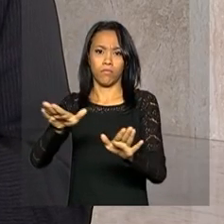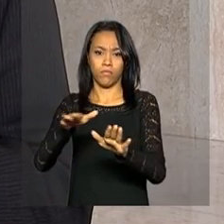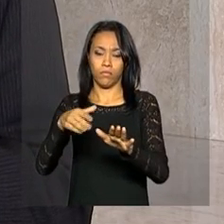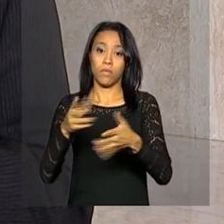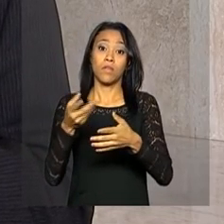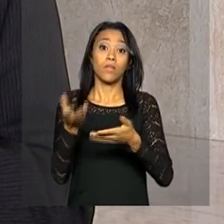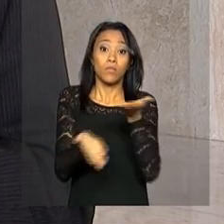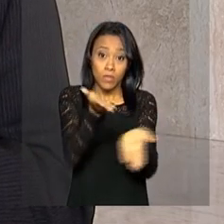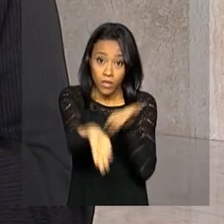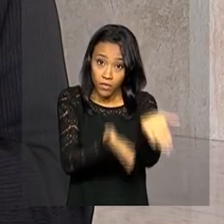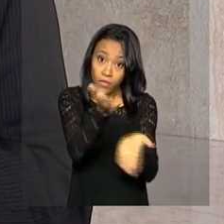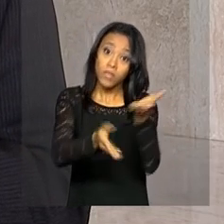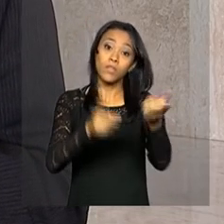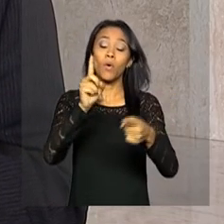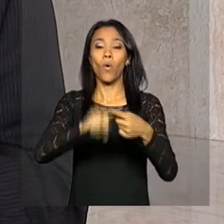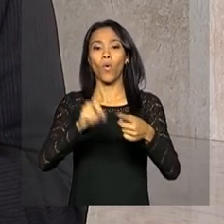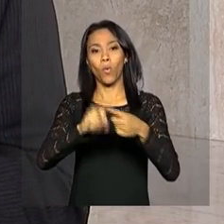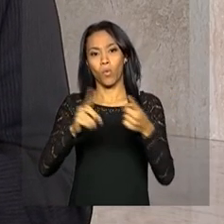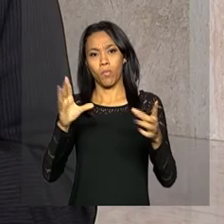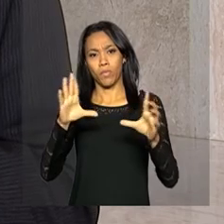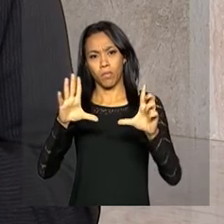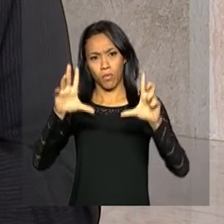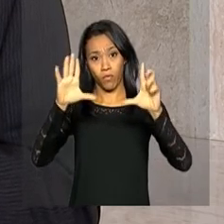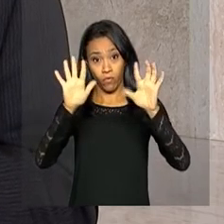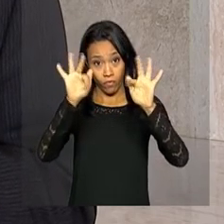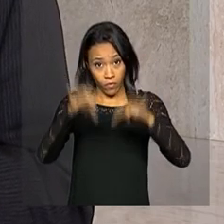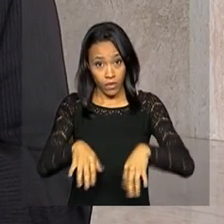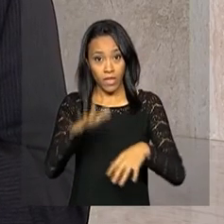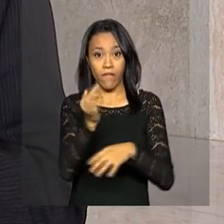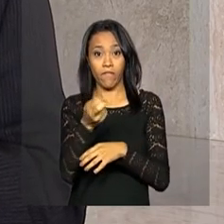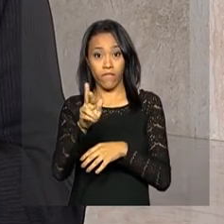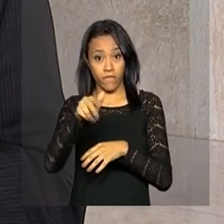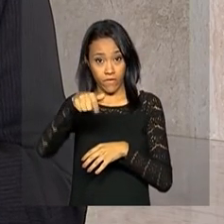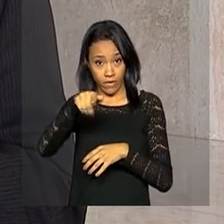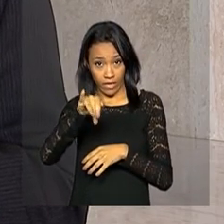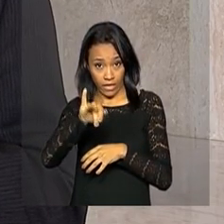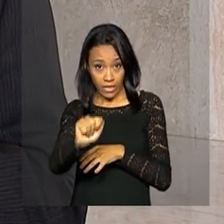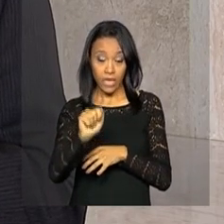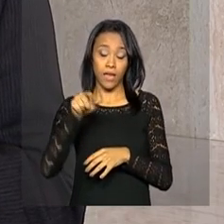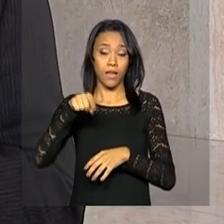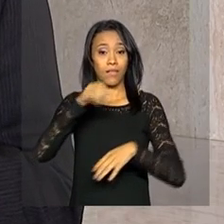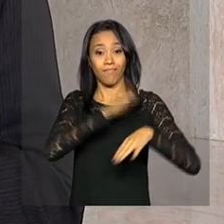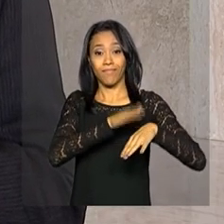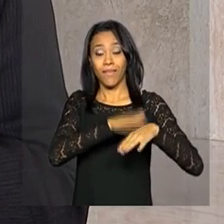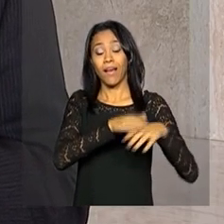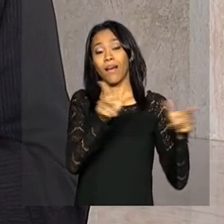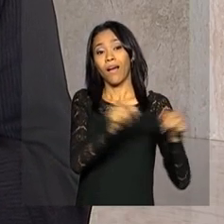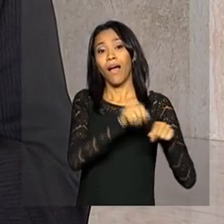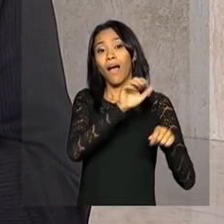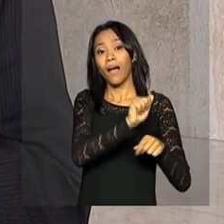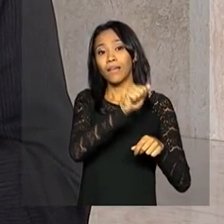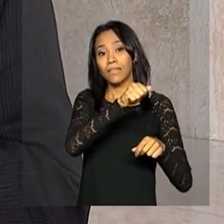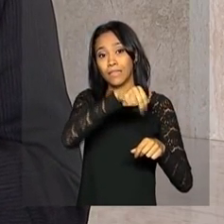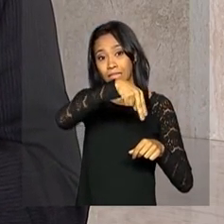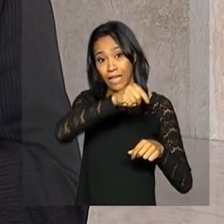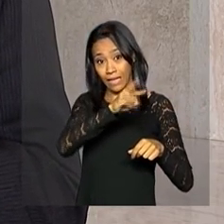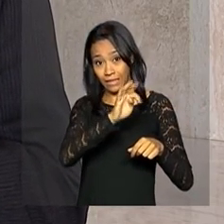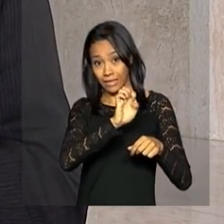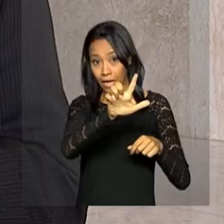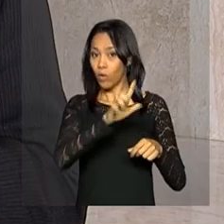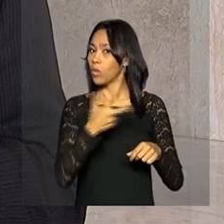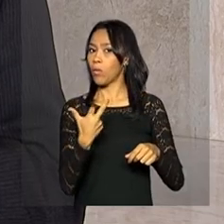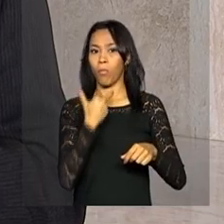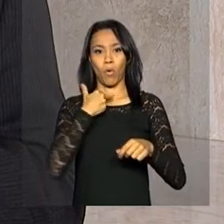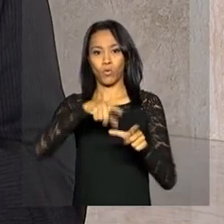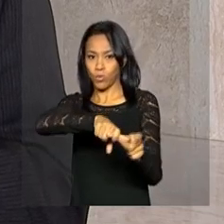após o esgotamento da franquia. Segundo a Anatel, essas ações não podem ser adotadas, ainda que haja previsão